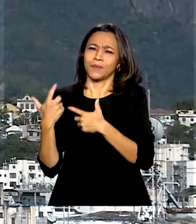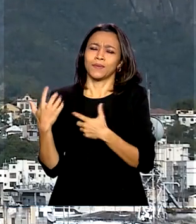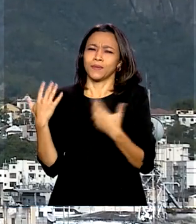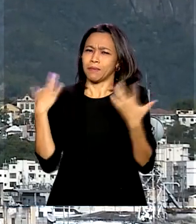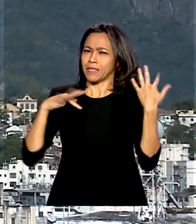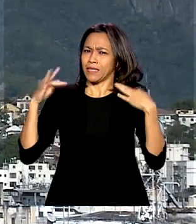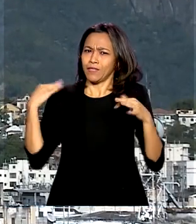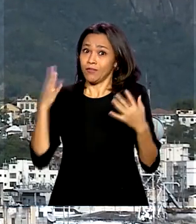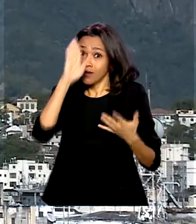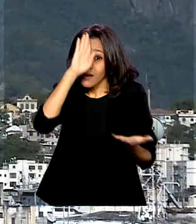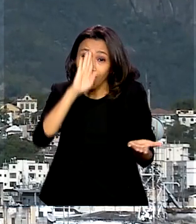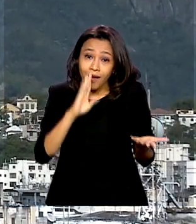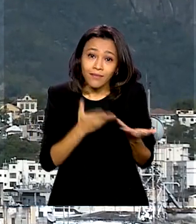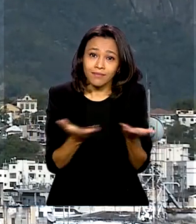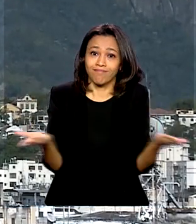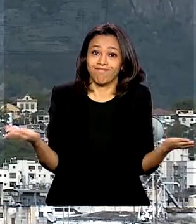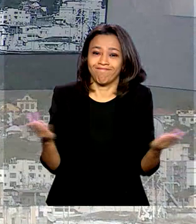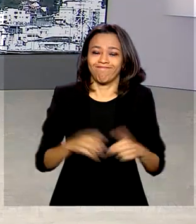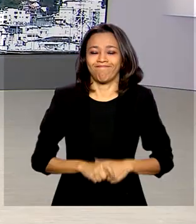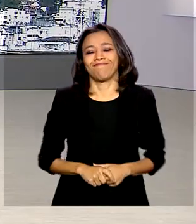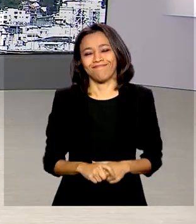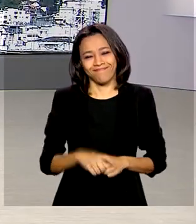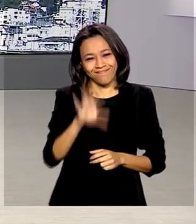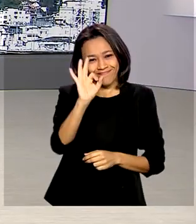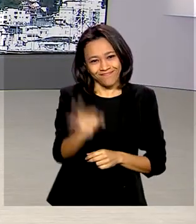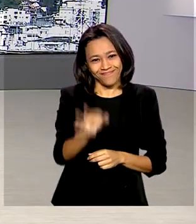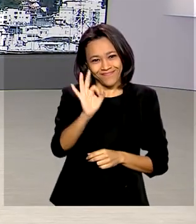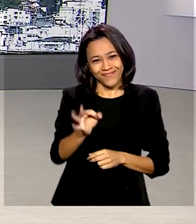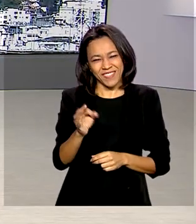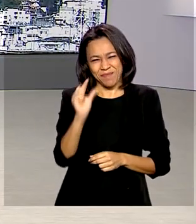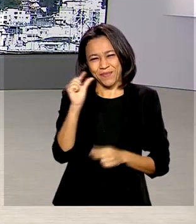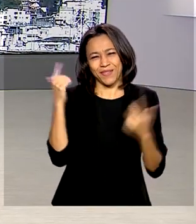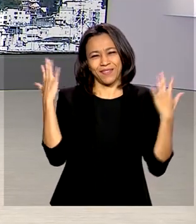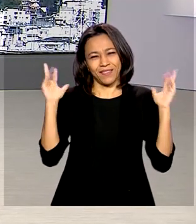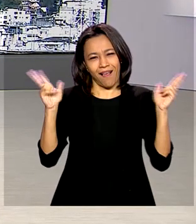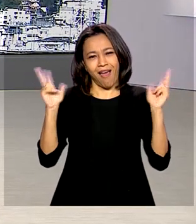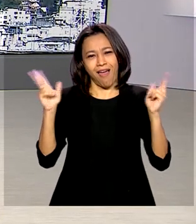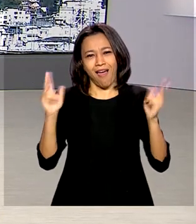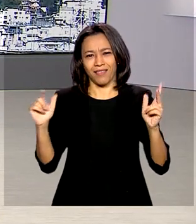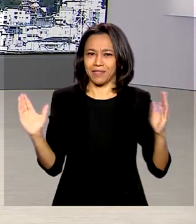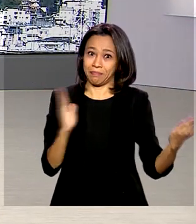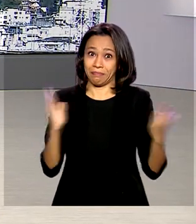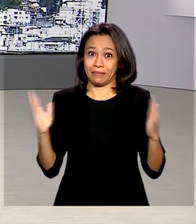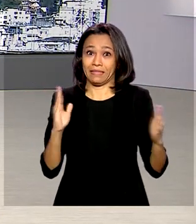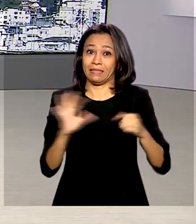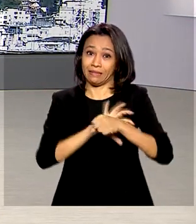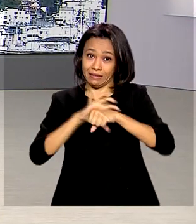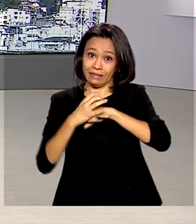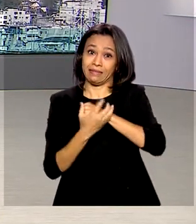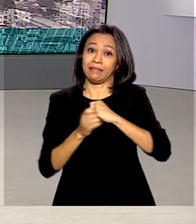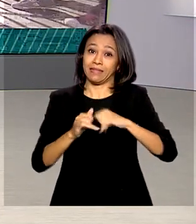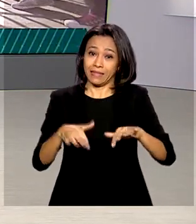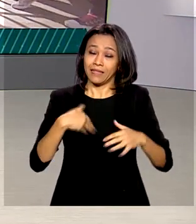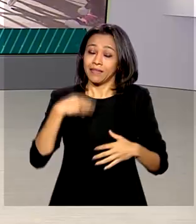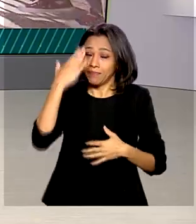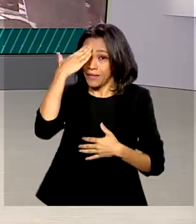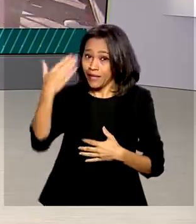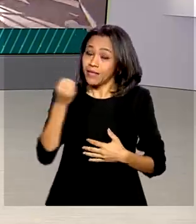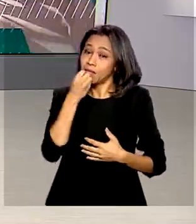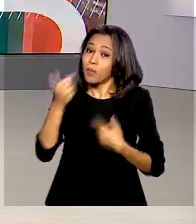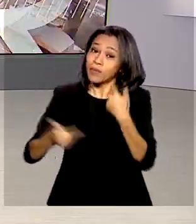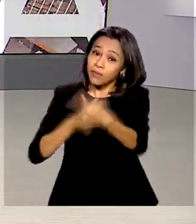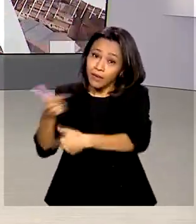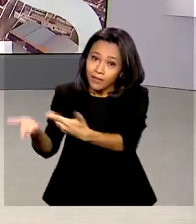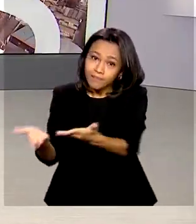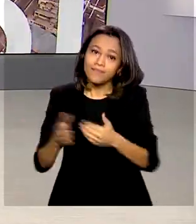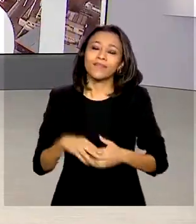e esses são de graça. Renata? Tá certo, Maurício. Um pouquinho de lazer aí nesse momento de pandemia, né? Obrigada, bom trabalho para você. E olha, o